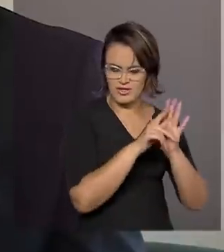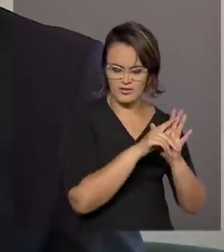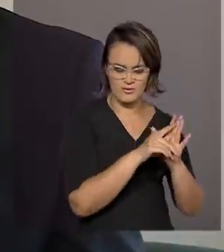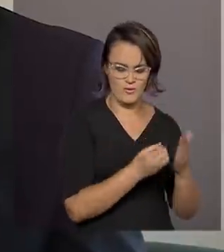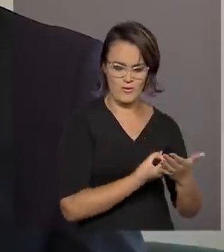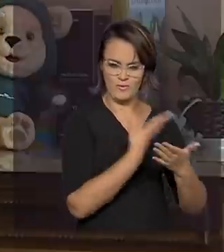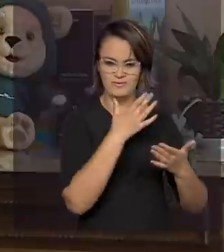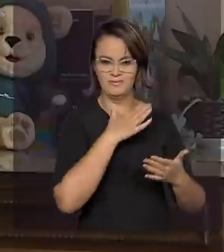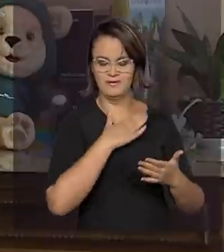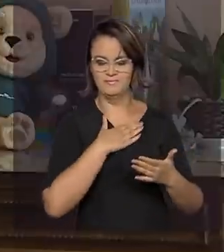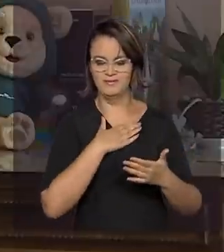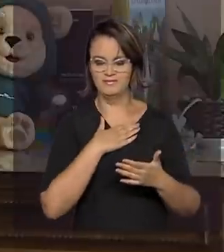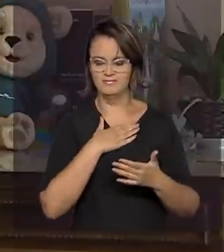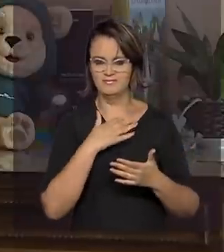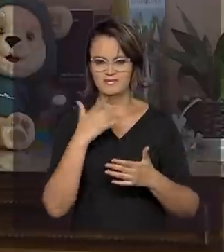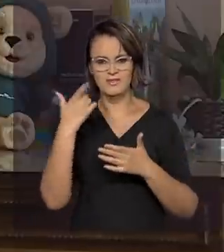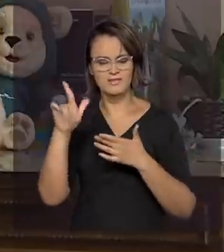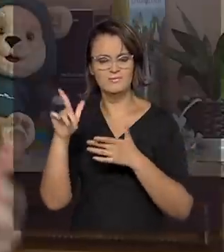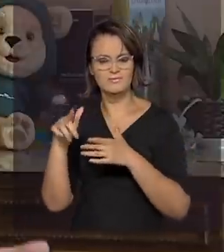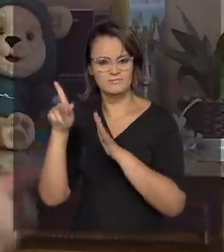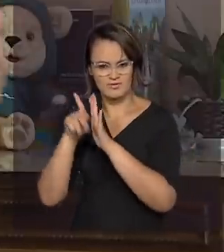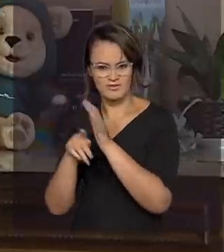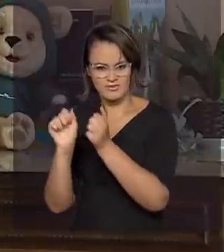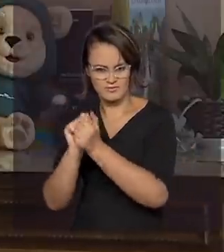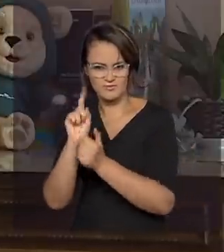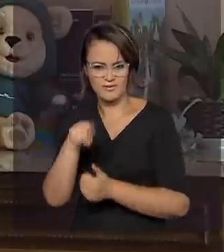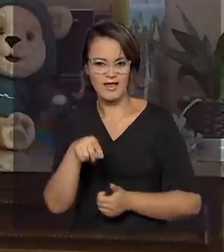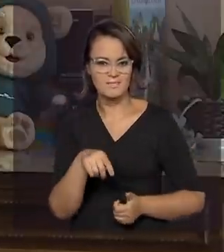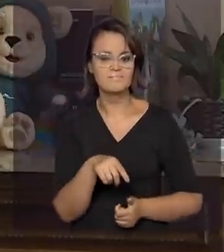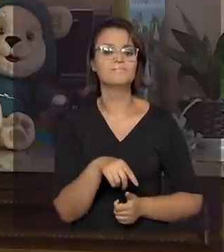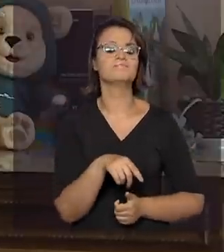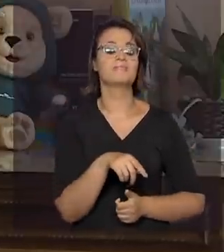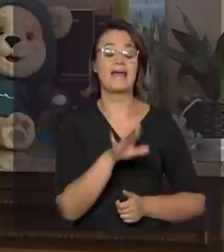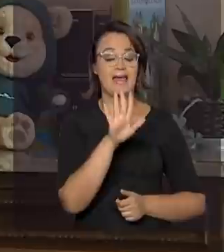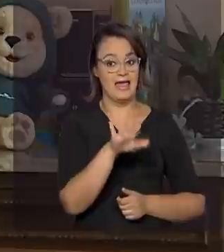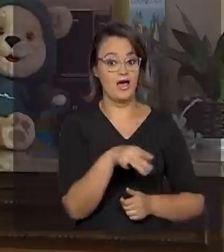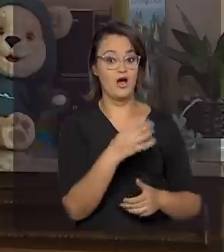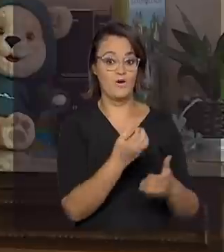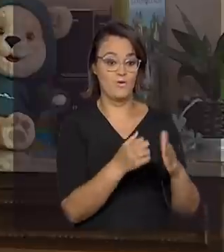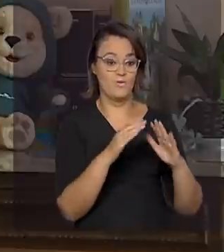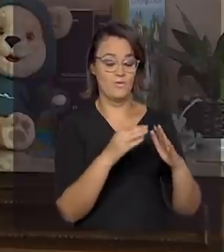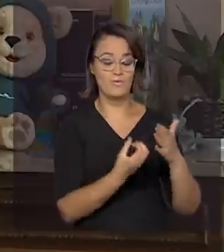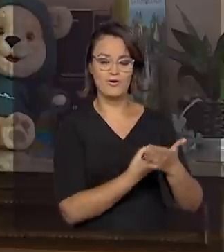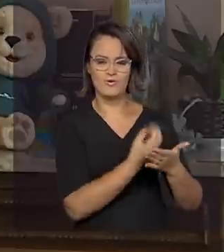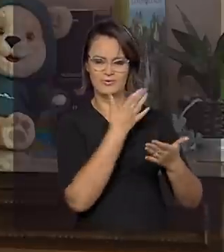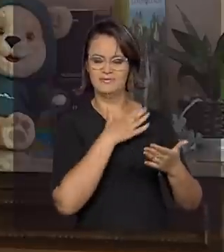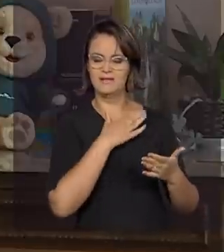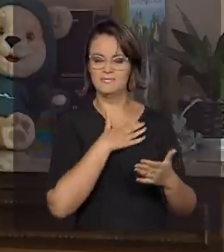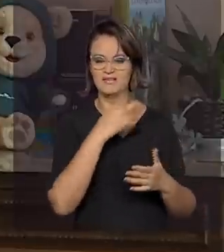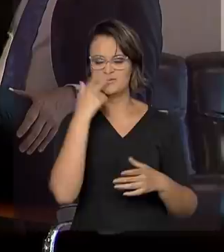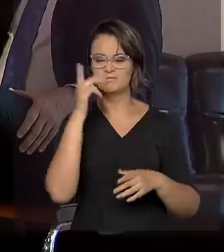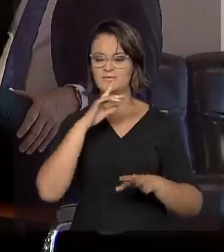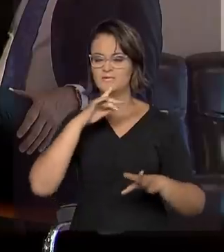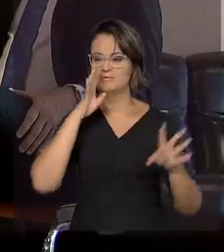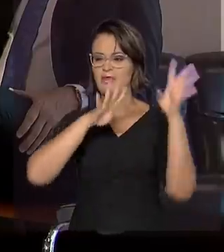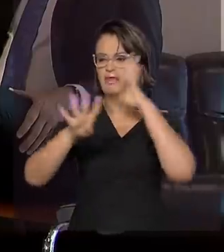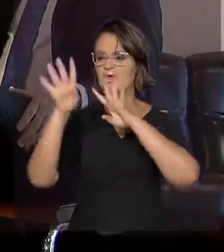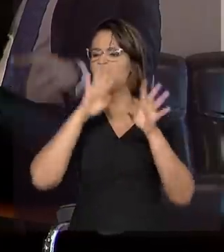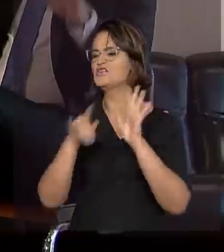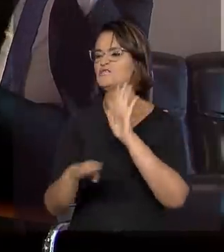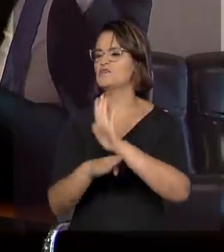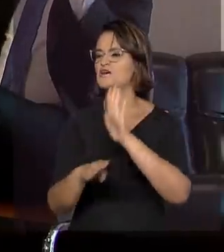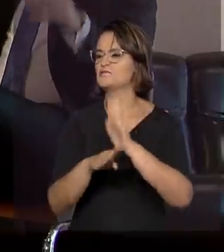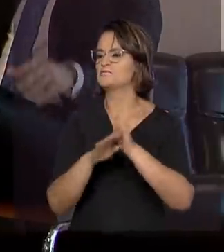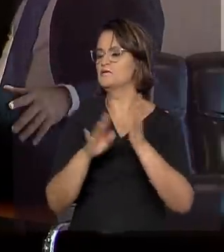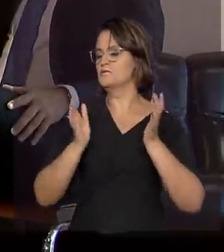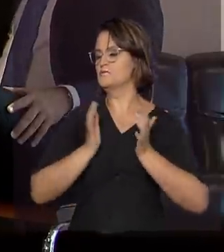Ministério da Cidadania? Essa é uma excelente pergunta, porque muitas vezes o Conta, para mim, é alvo de críticas. Vocês estão atendendo a classe média alta.